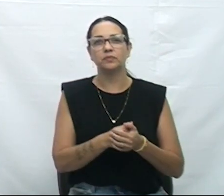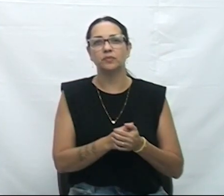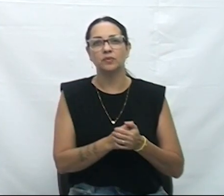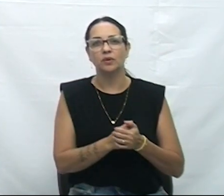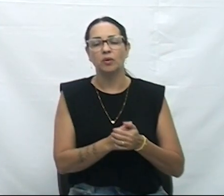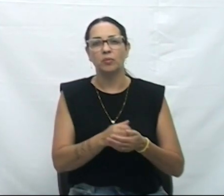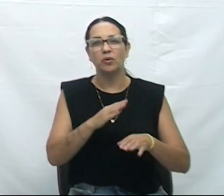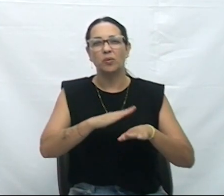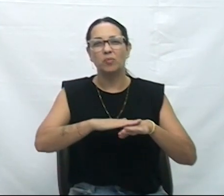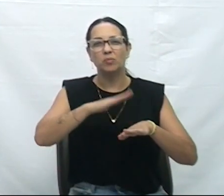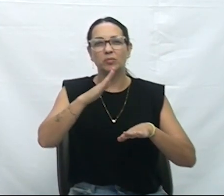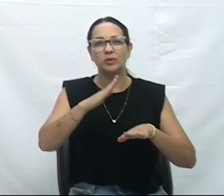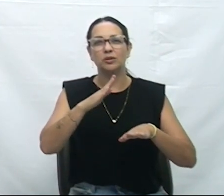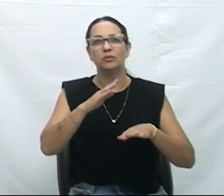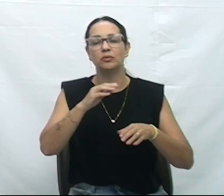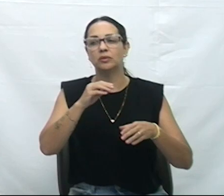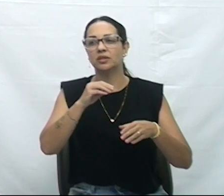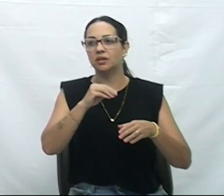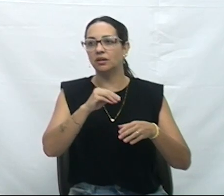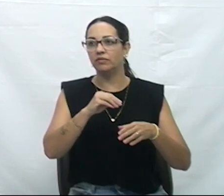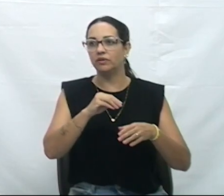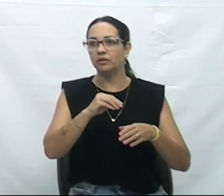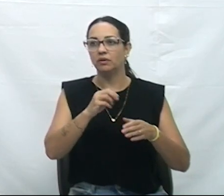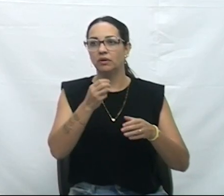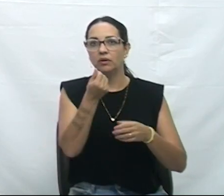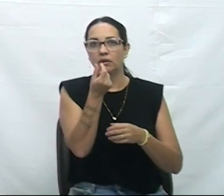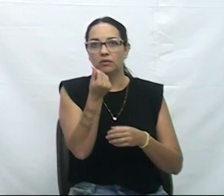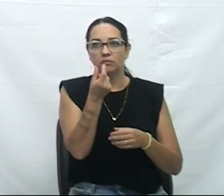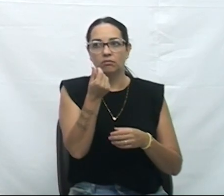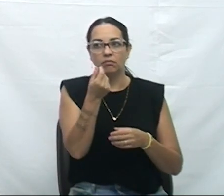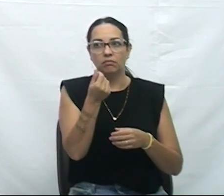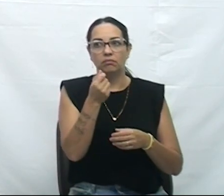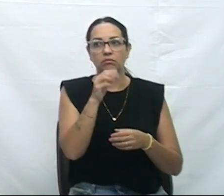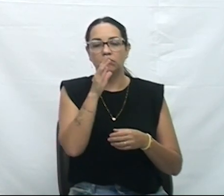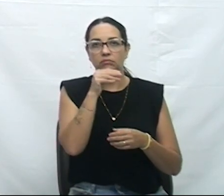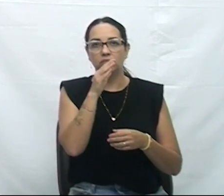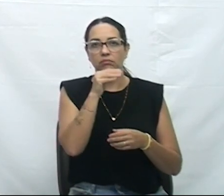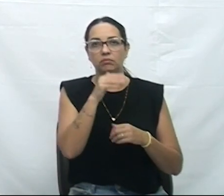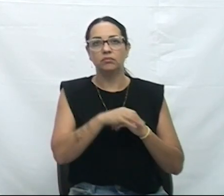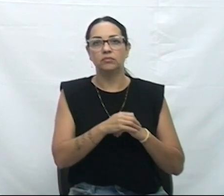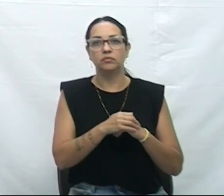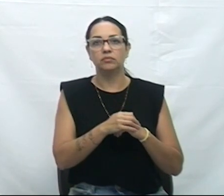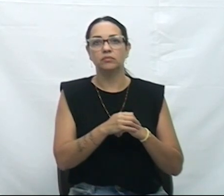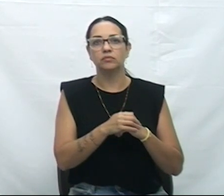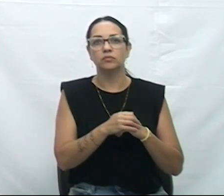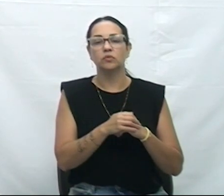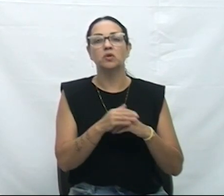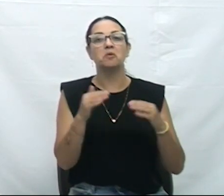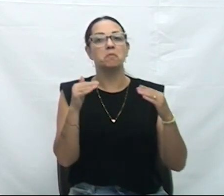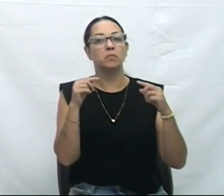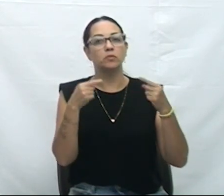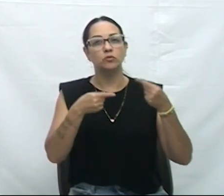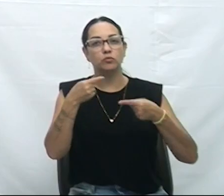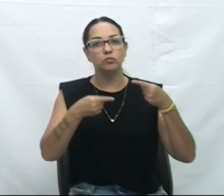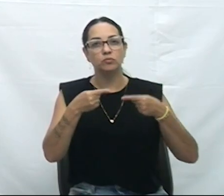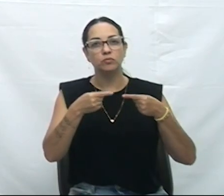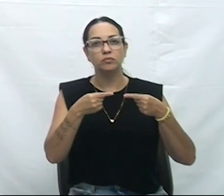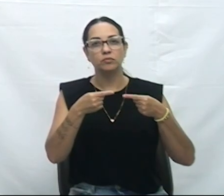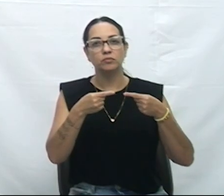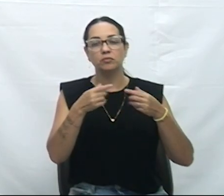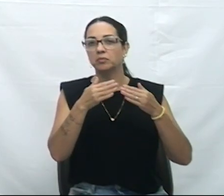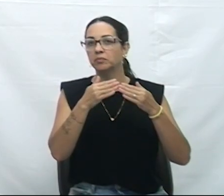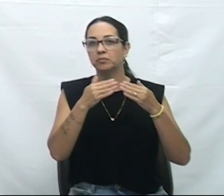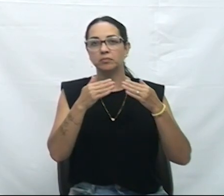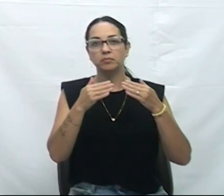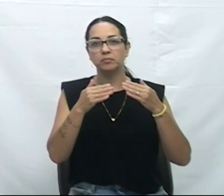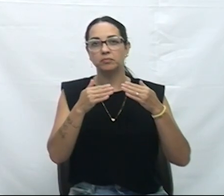dos consumidores da Casam. A moção está em discussão. Não havendo